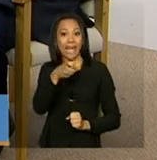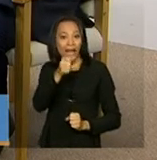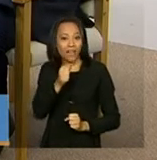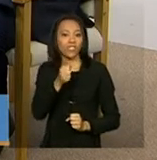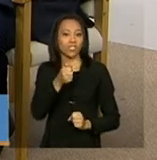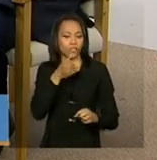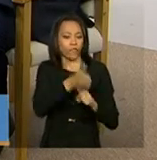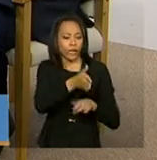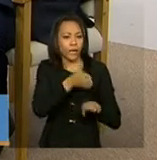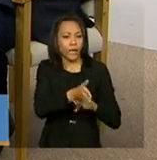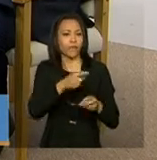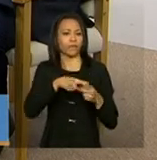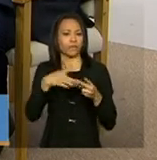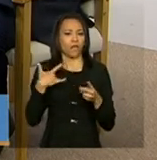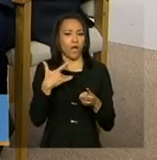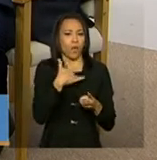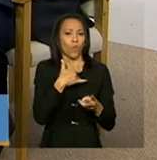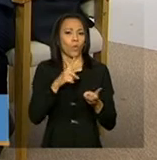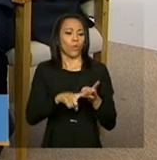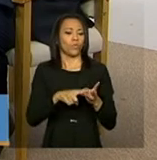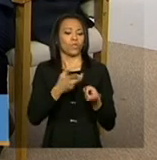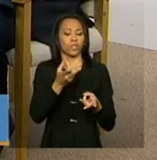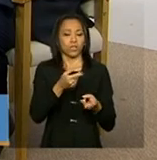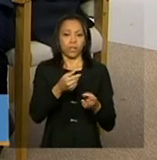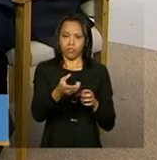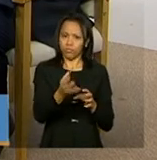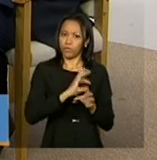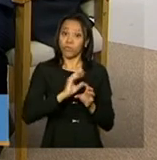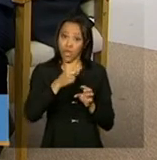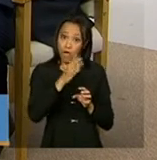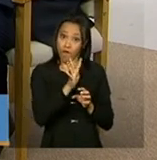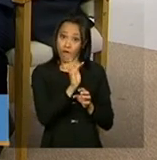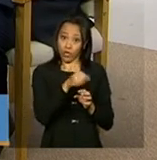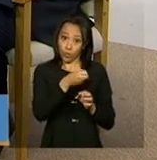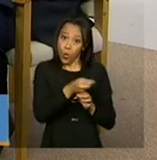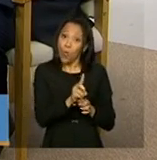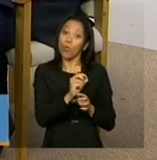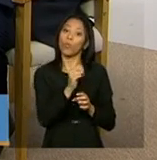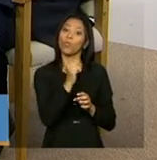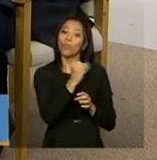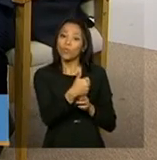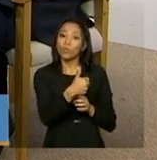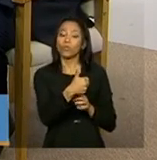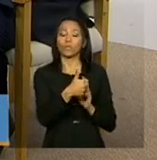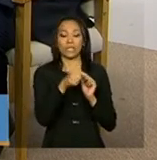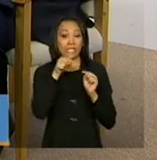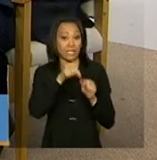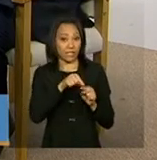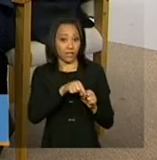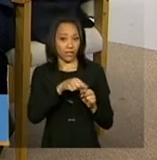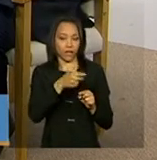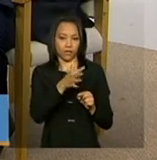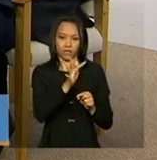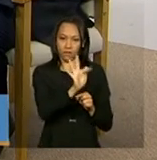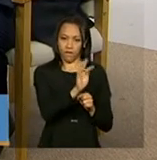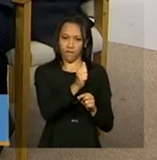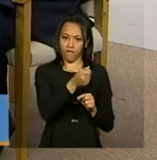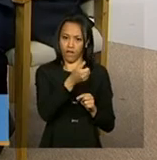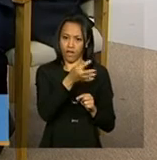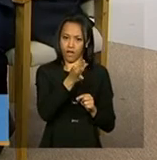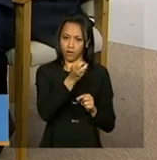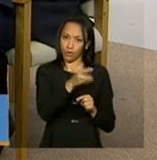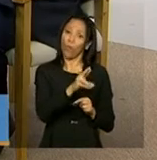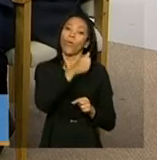e da saúde, mais atualização e validação, que é o fator 1. E ainda que esse fator 1 seja um fator, por exemplo,